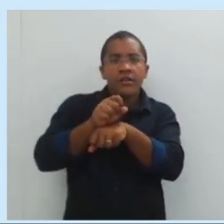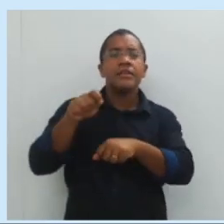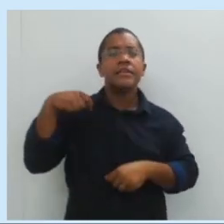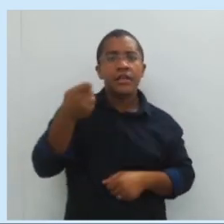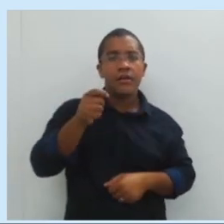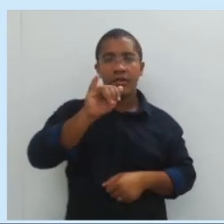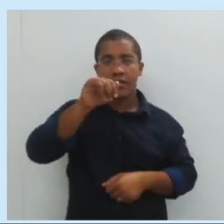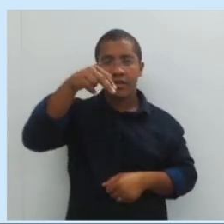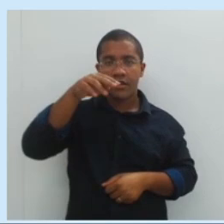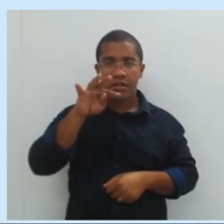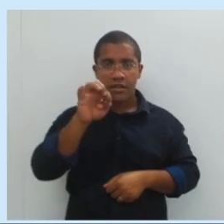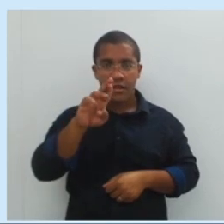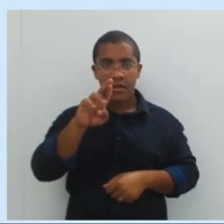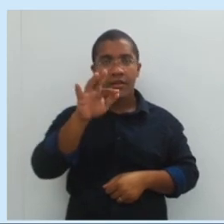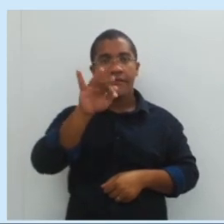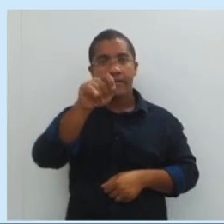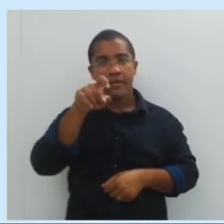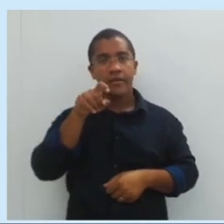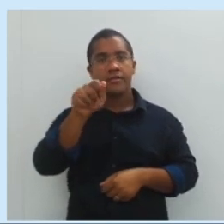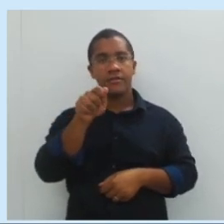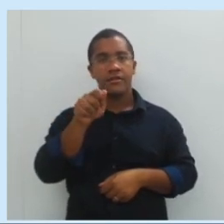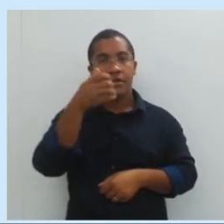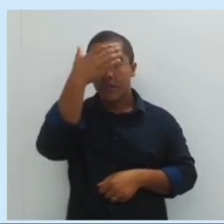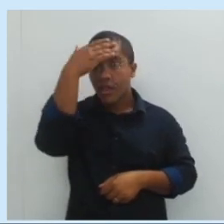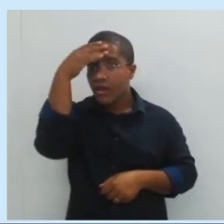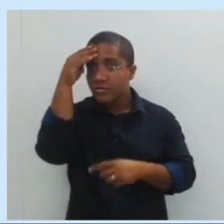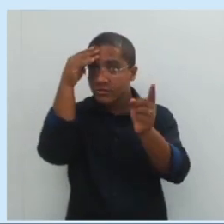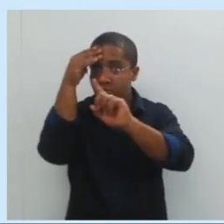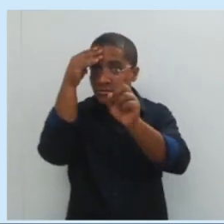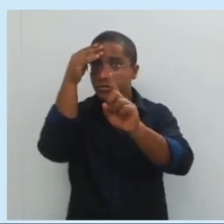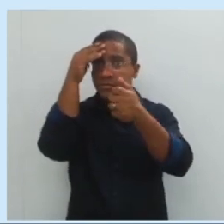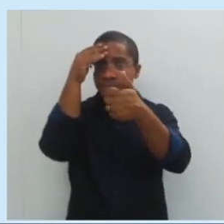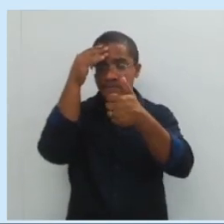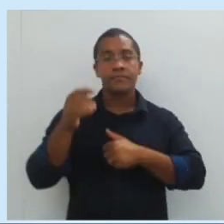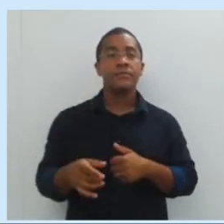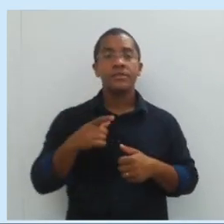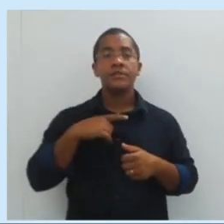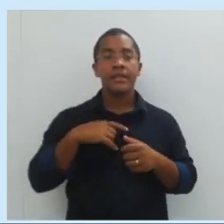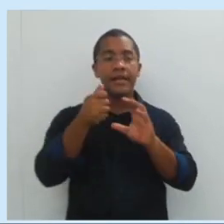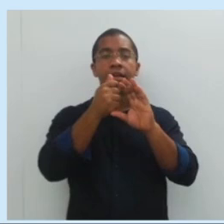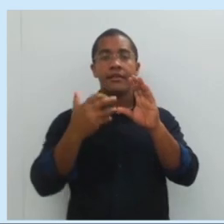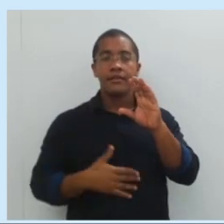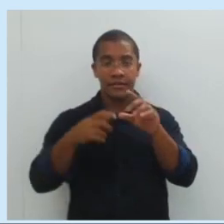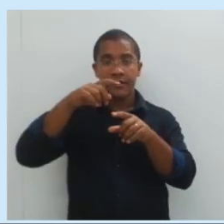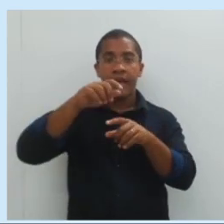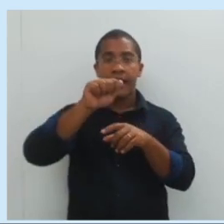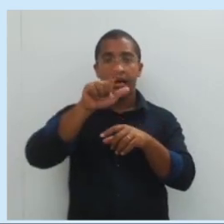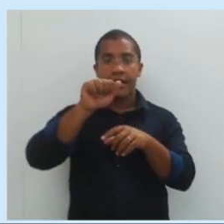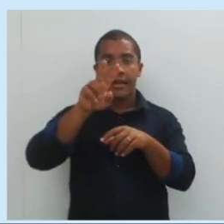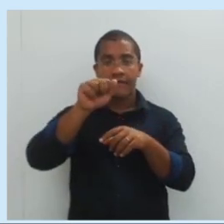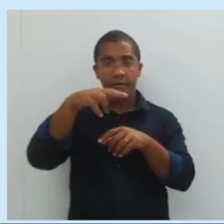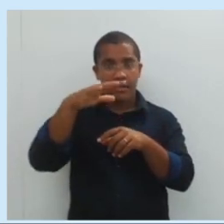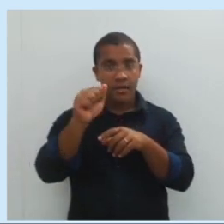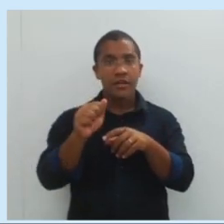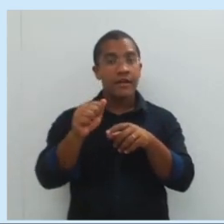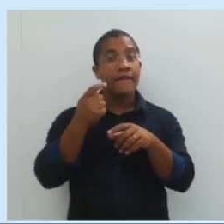interfixa. Não esqueçam. A gente classifica alavancas de acordo com